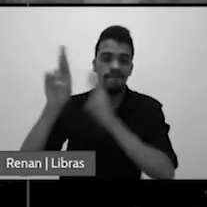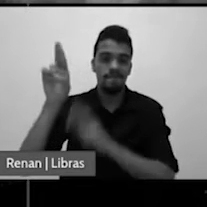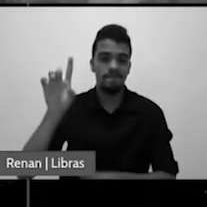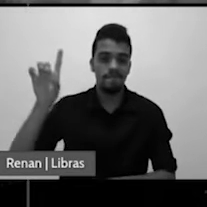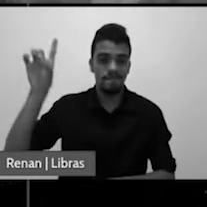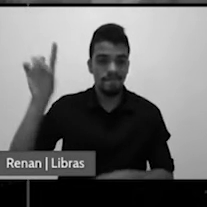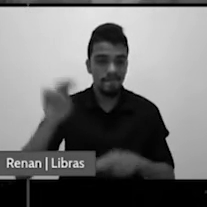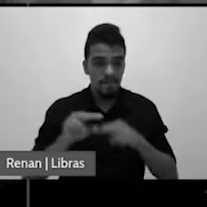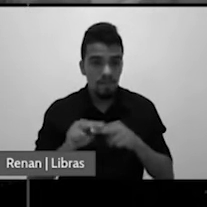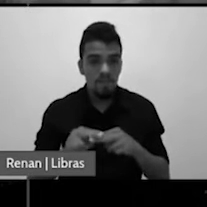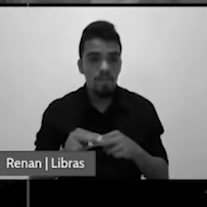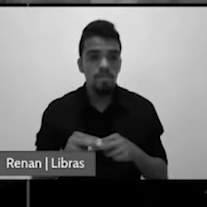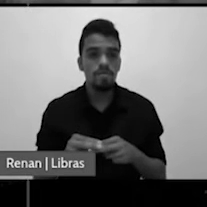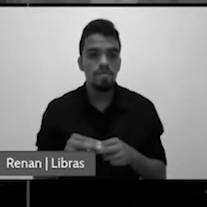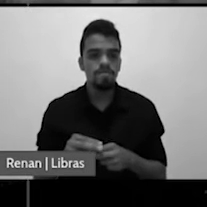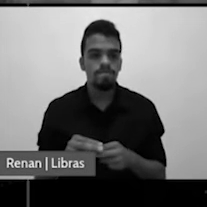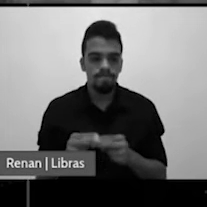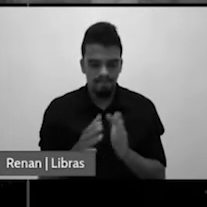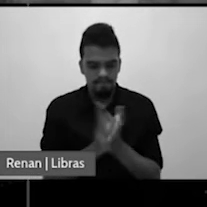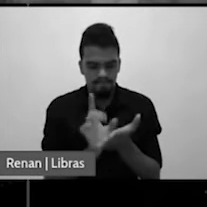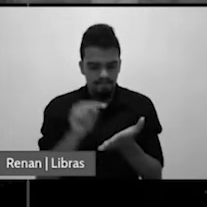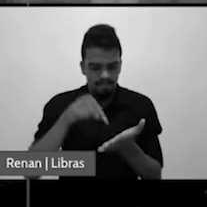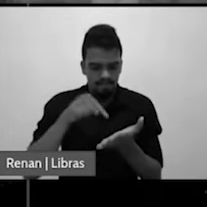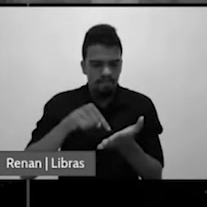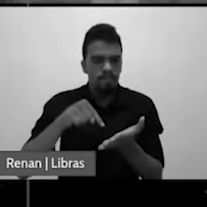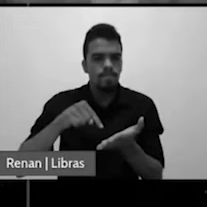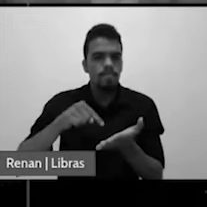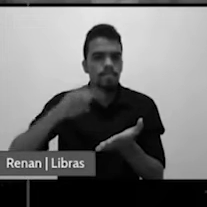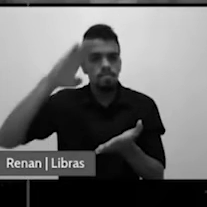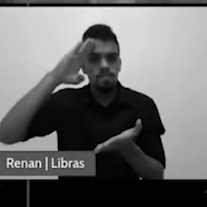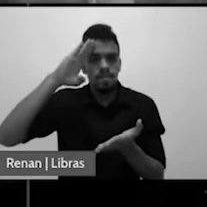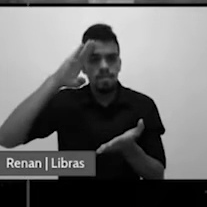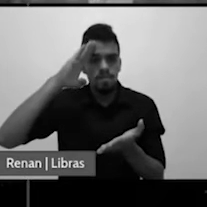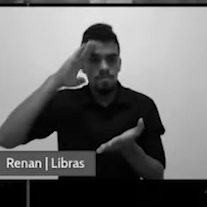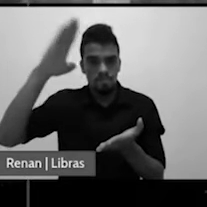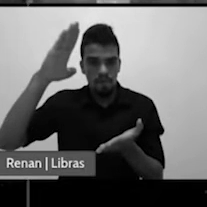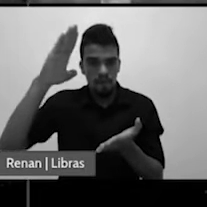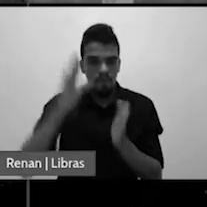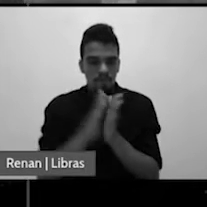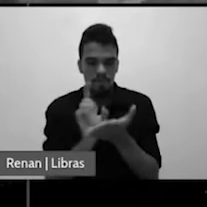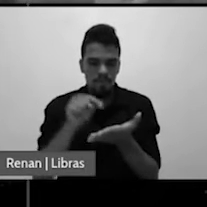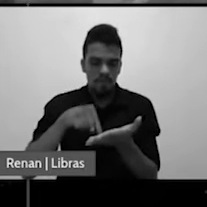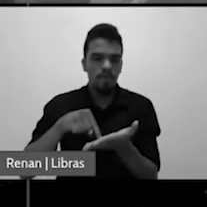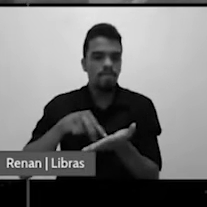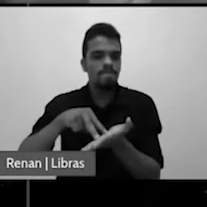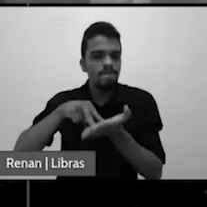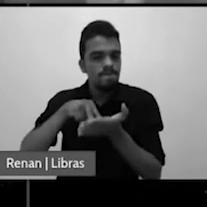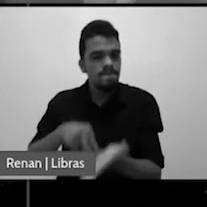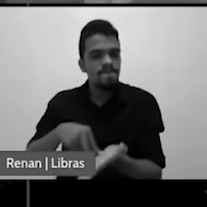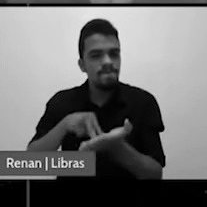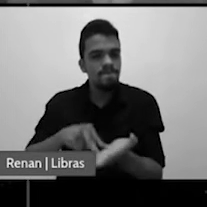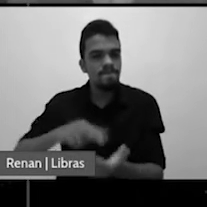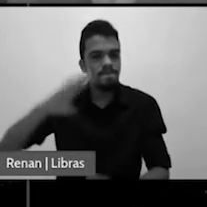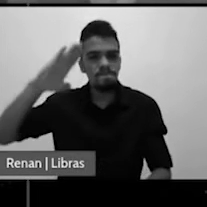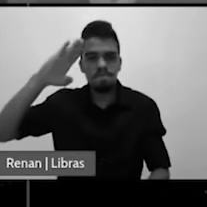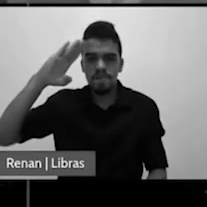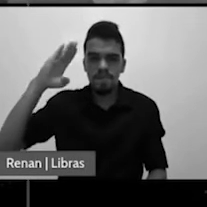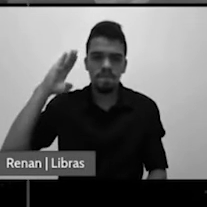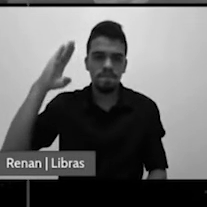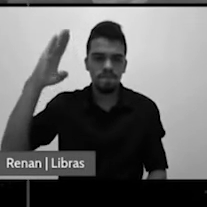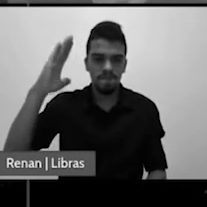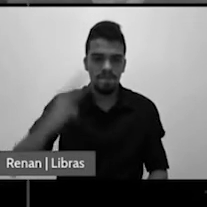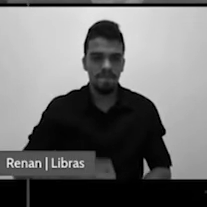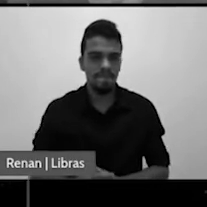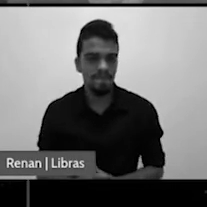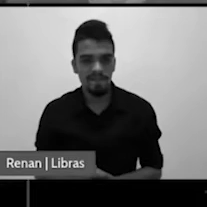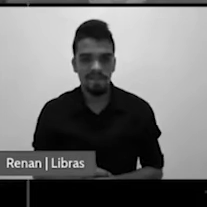estar convictos da palavra para permanecer ao lado da lei de Deus quando ela for antagonizada. Muito bem. Como foi